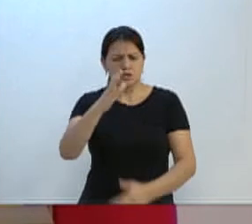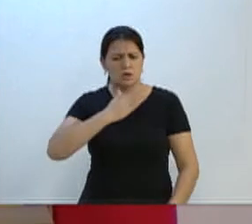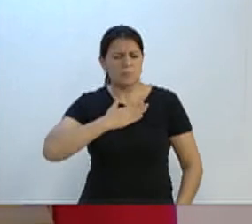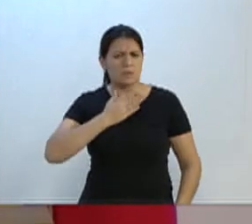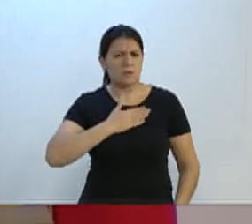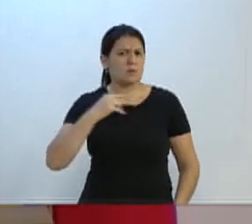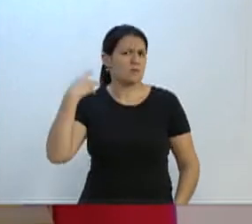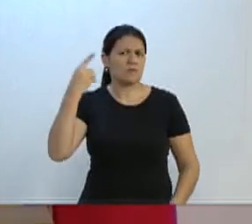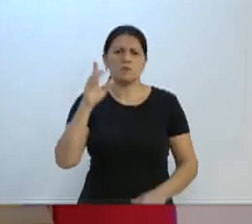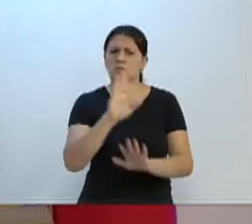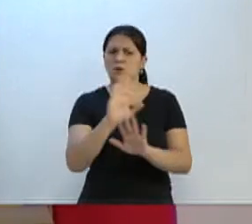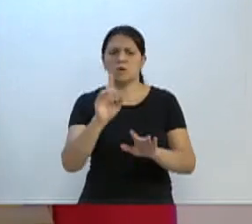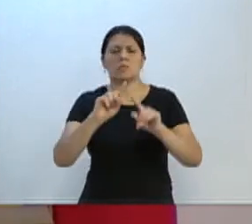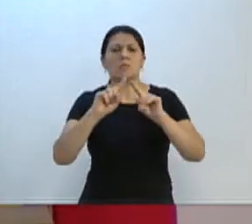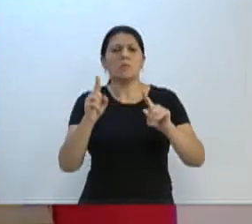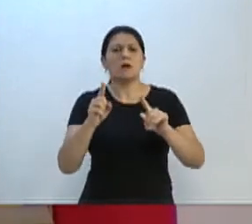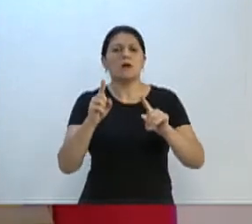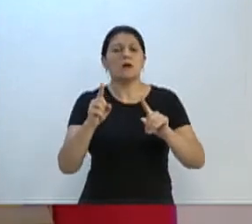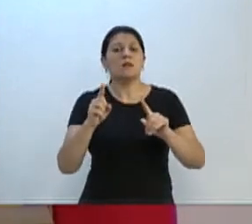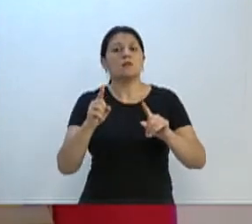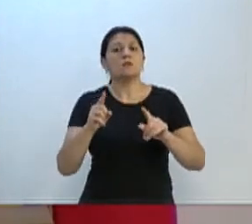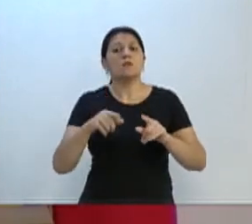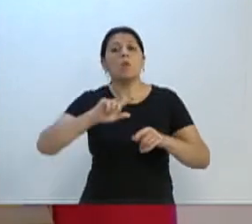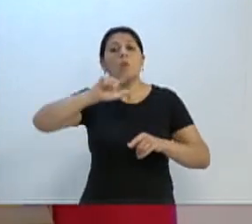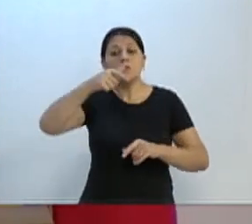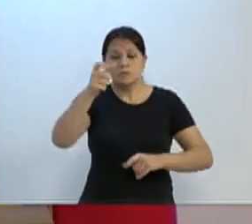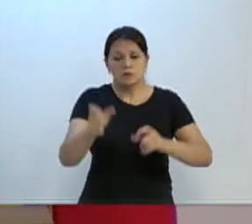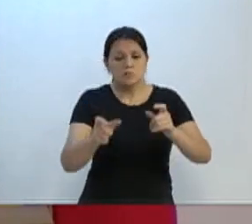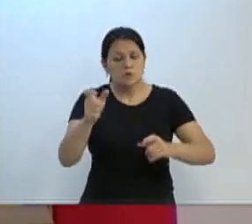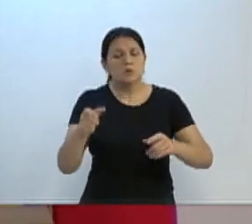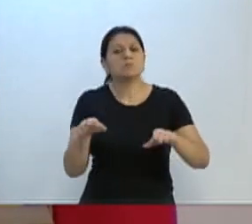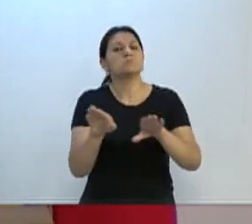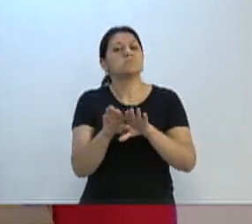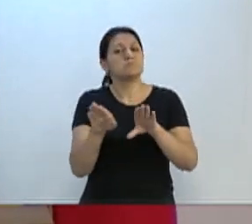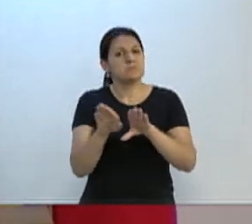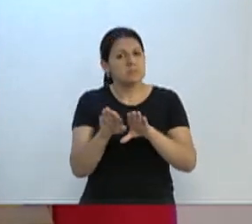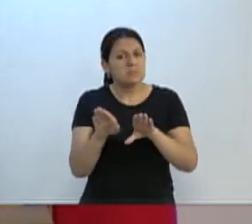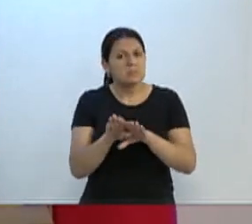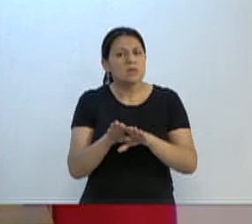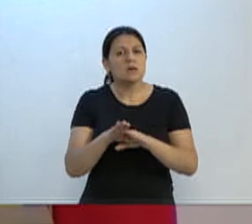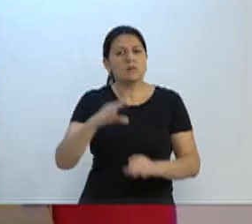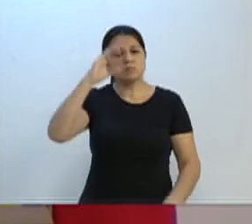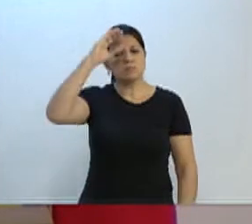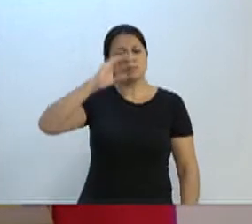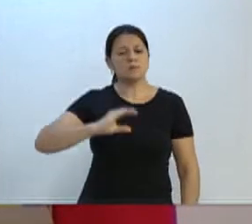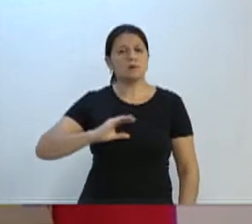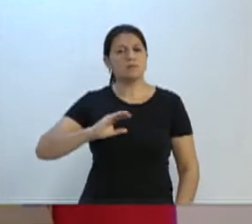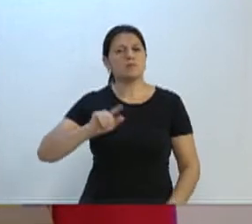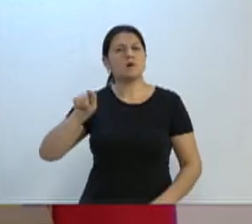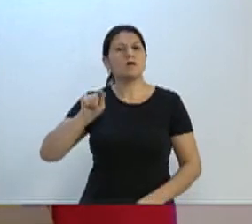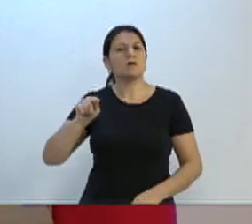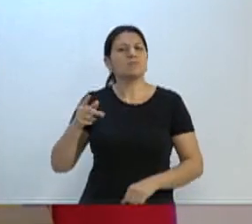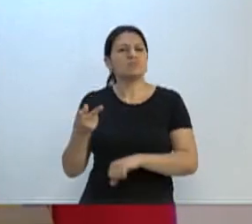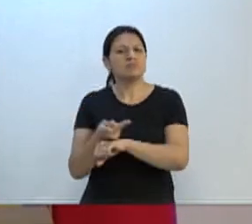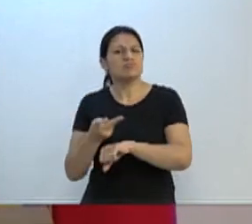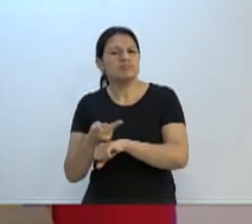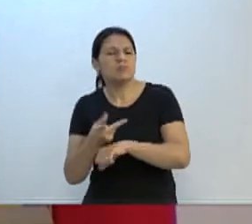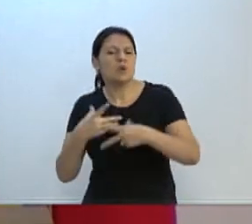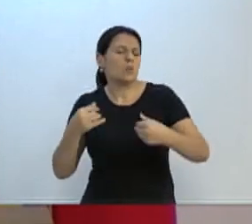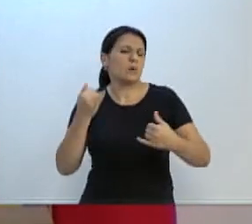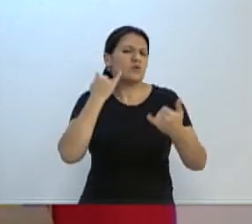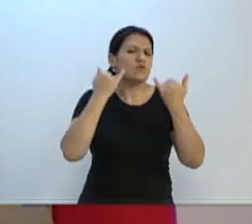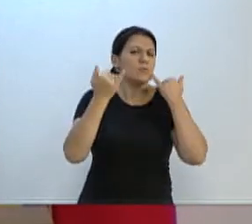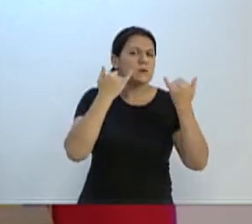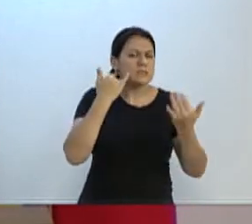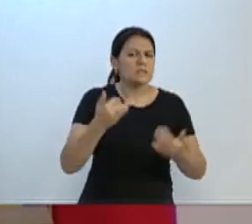vezes, ele mesmo passando informação e tratando muito bem o cidadão que lá vai procurar algum tipo de informação.